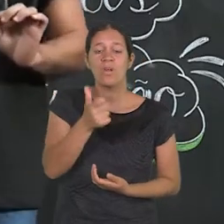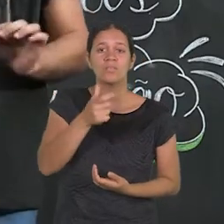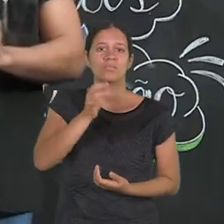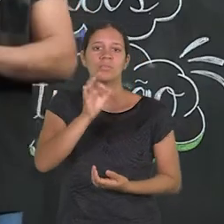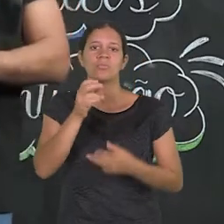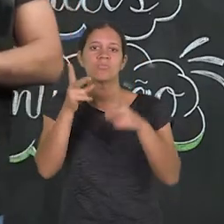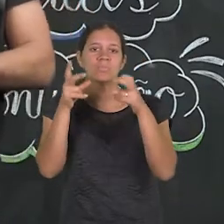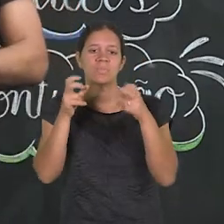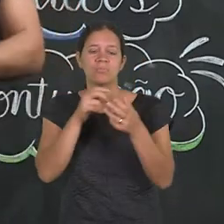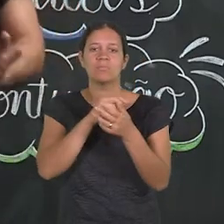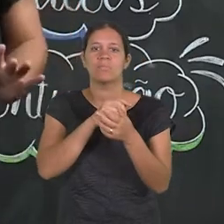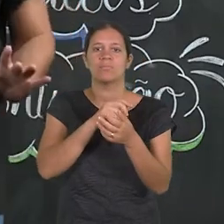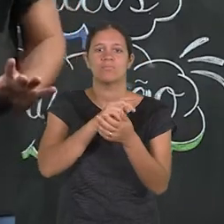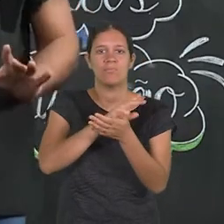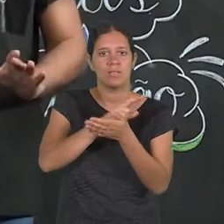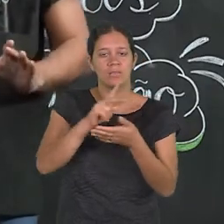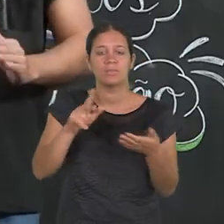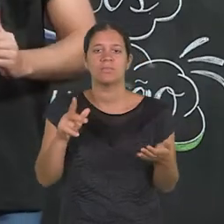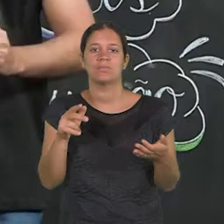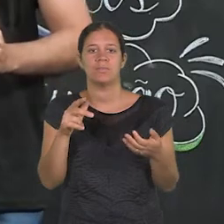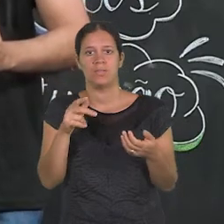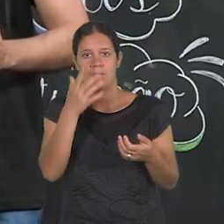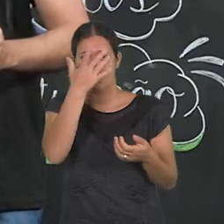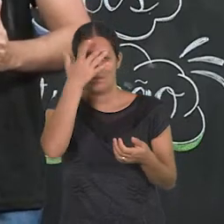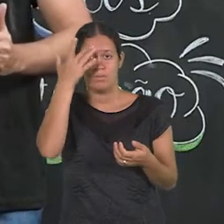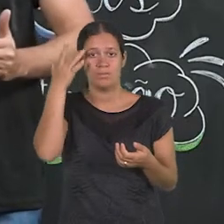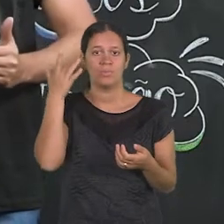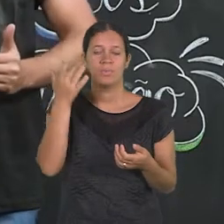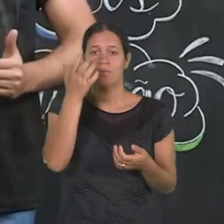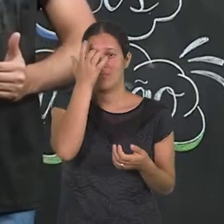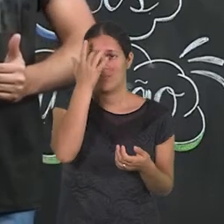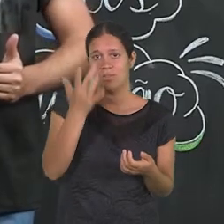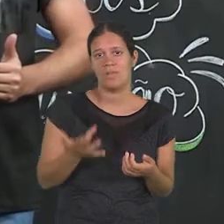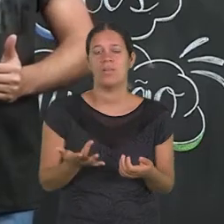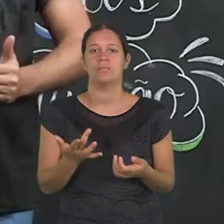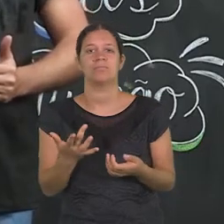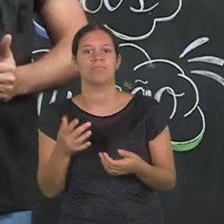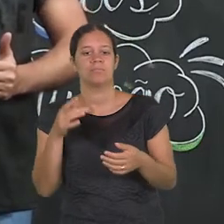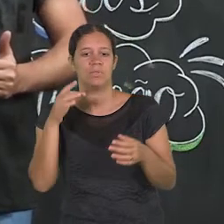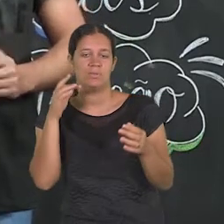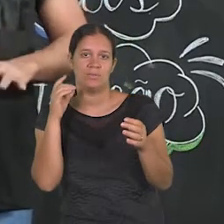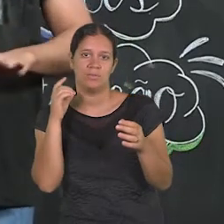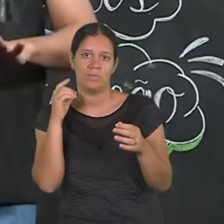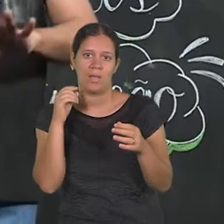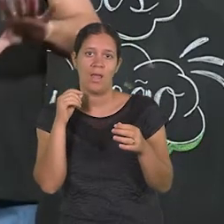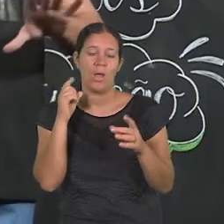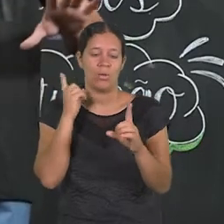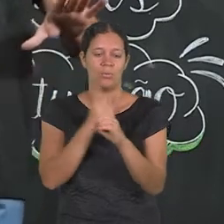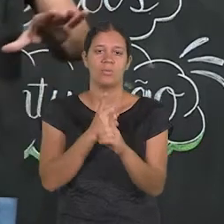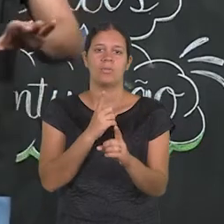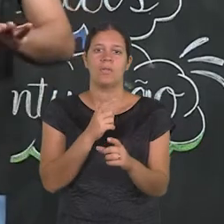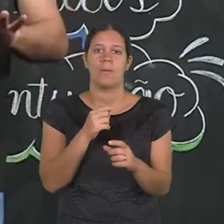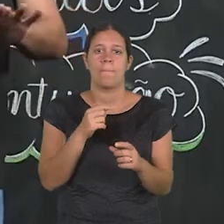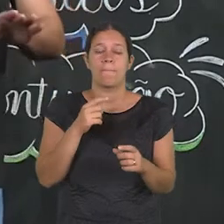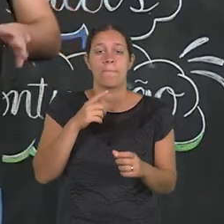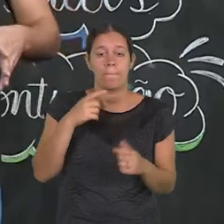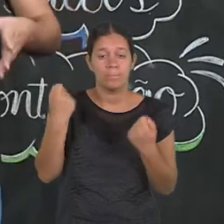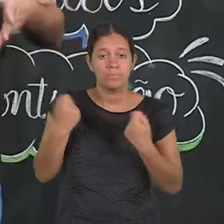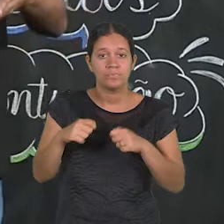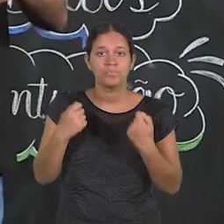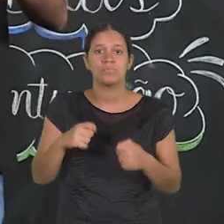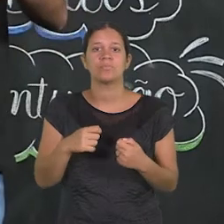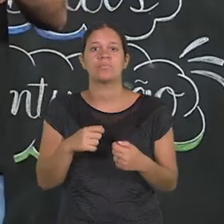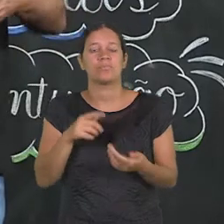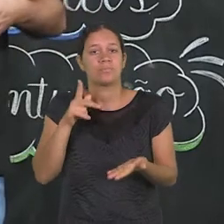gente quase não percebe nenhuma variação nesses elementos, porque os personagens têm que ser facilmente identificados. Só que esses personagens têm que viver uma